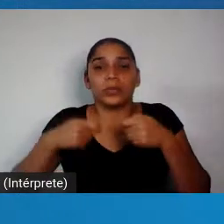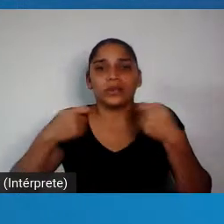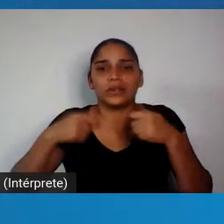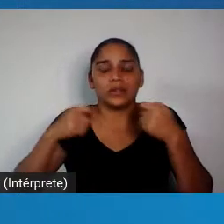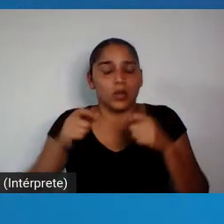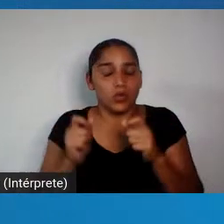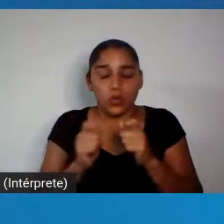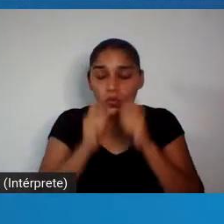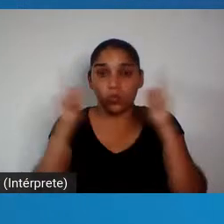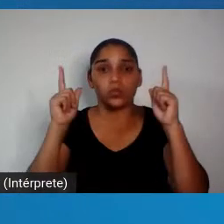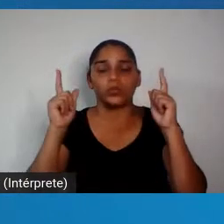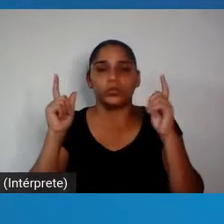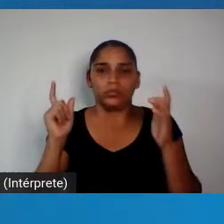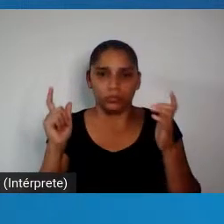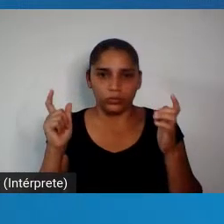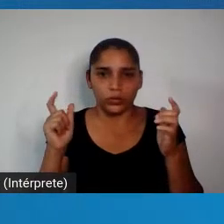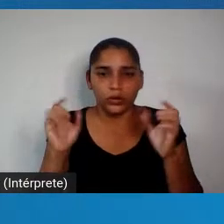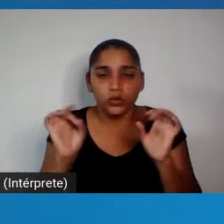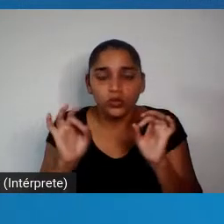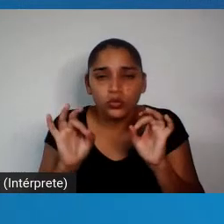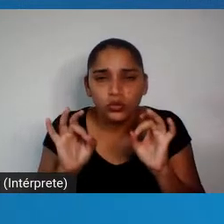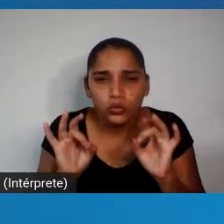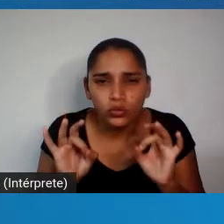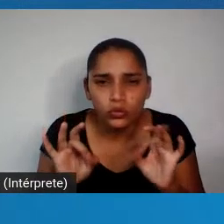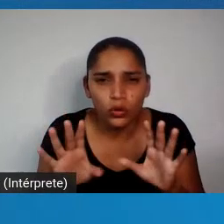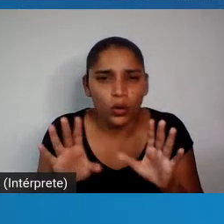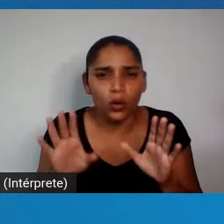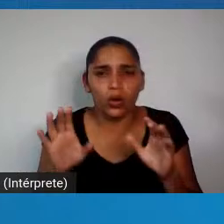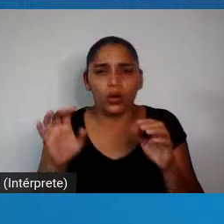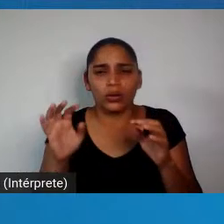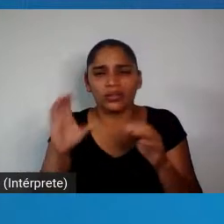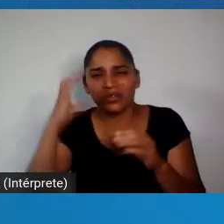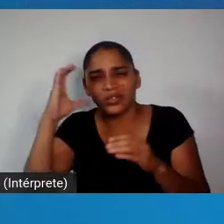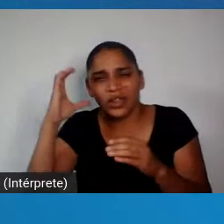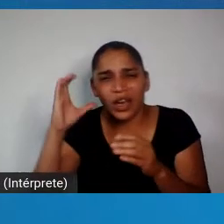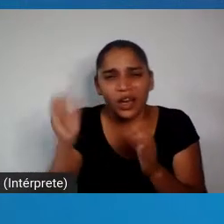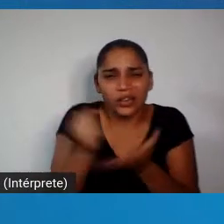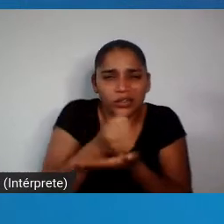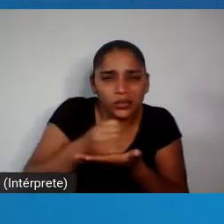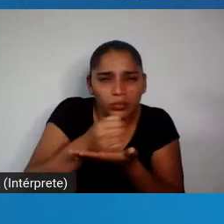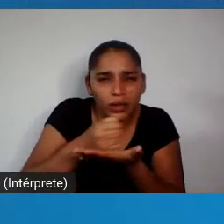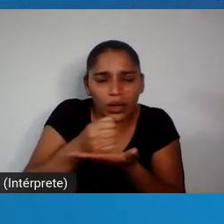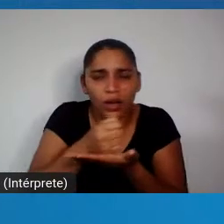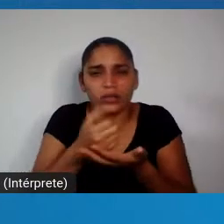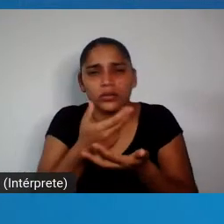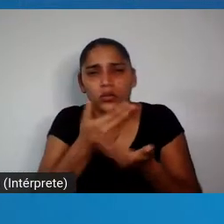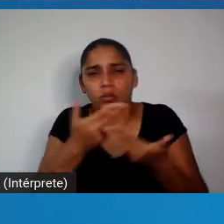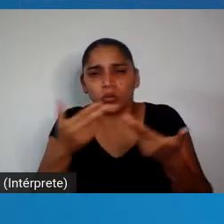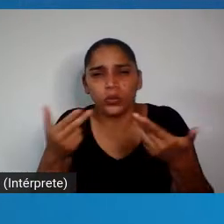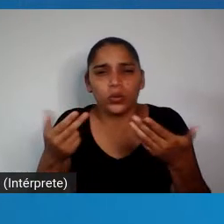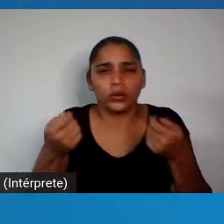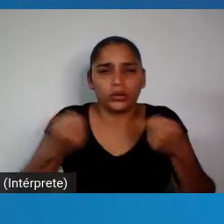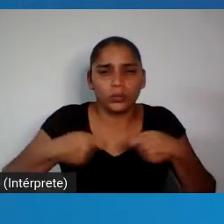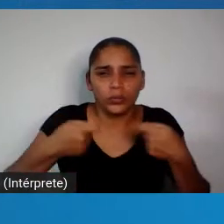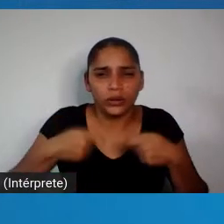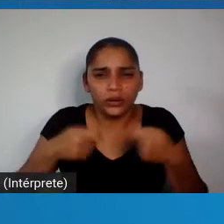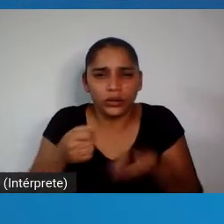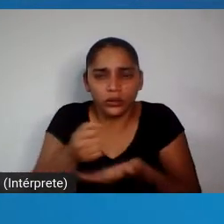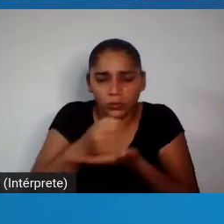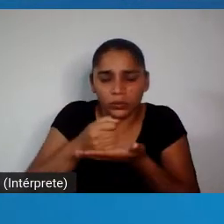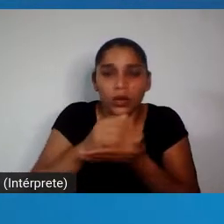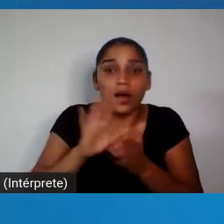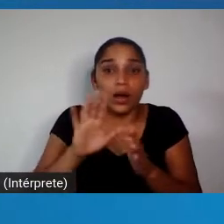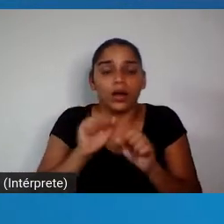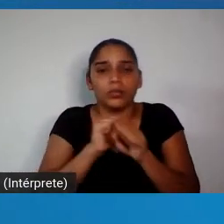não apenas nessa coisa vulgar da ciência aplicada, básico, lógico, tem que ter ciência básica, tem que ter, entender os fundamentos, a pandemia,